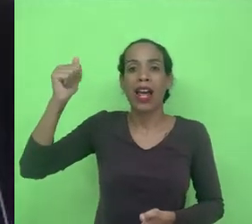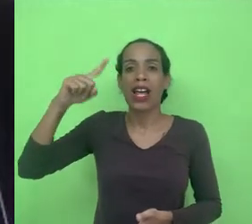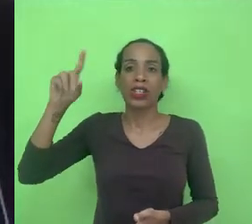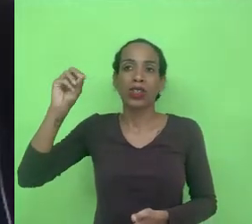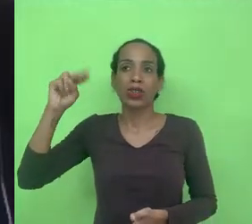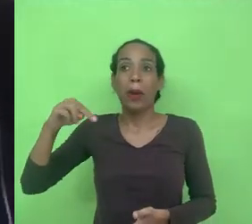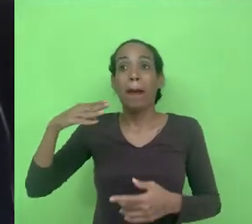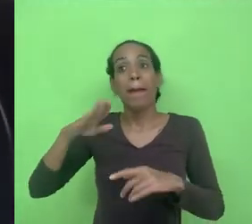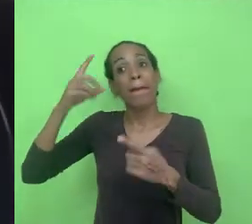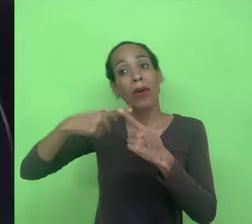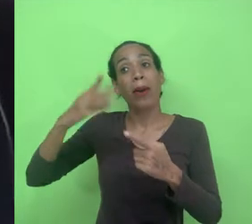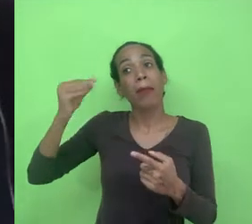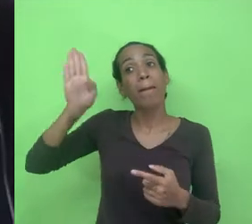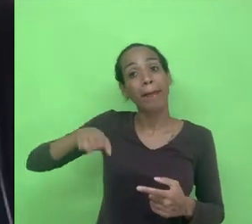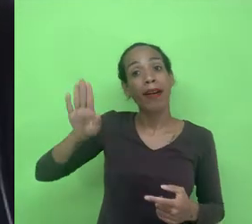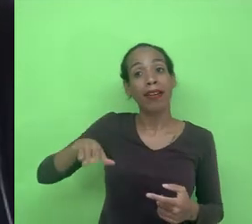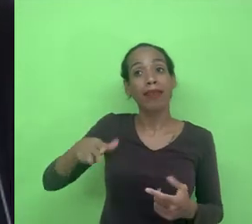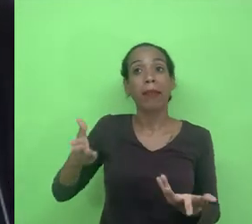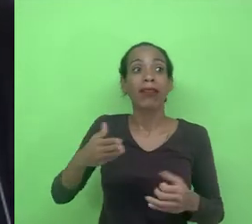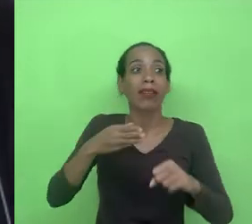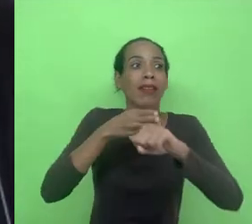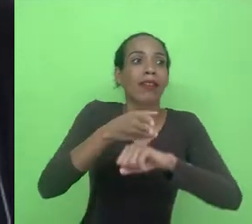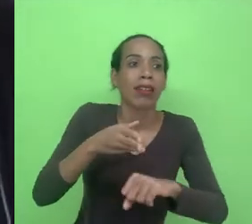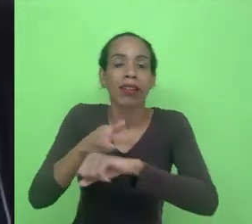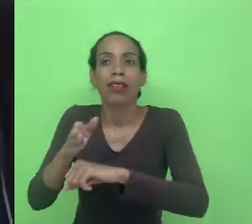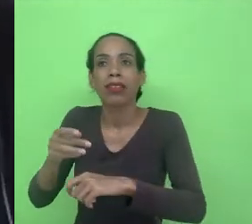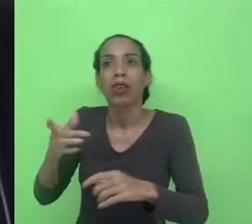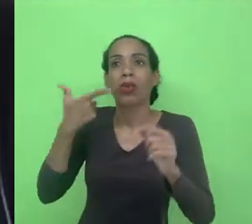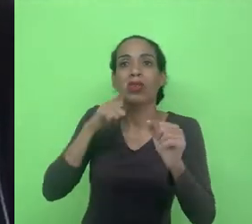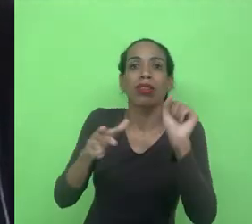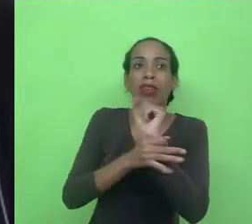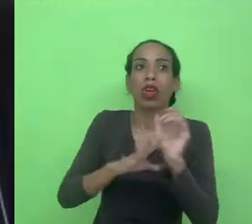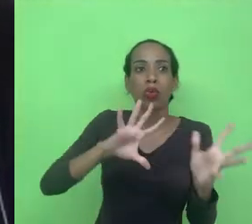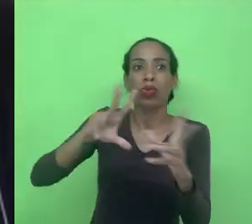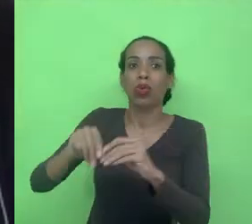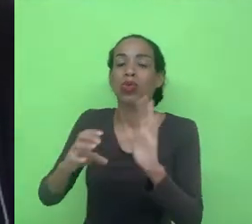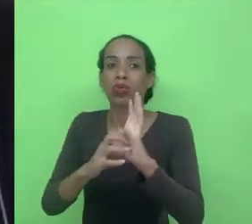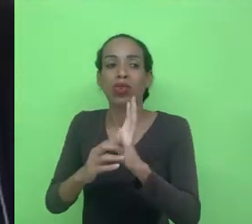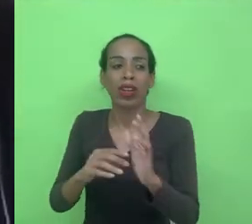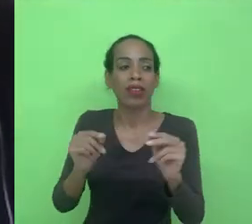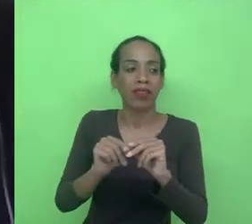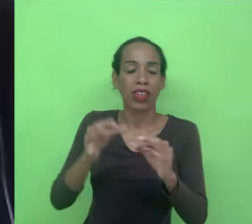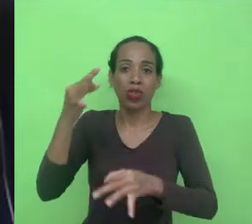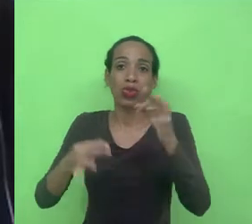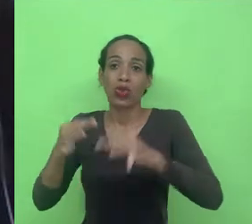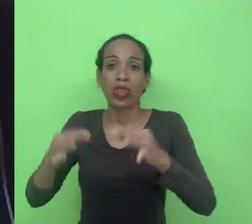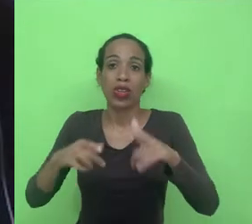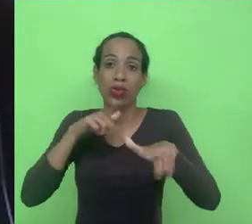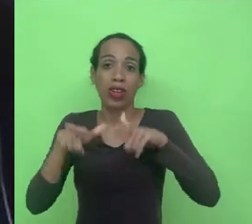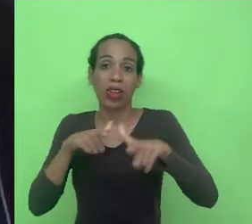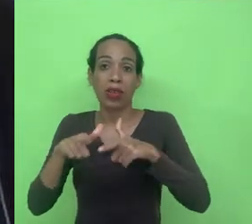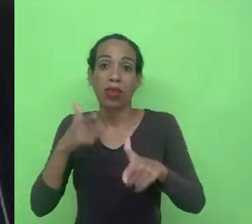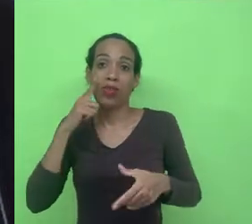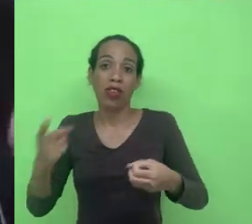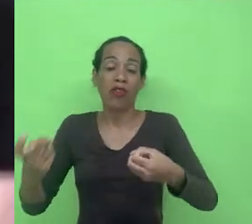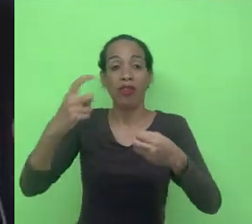garantindo a privacidade será que isso vai estar garantindo que todos os dados gerados pela justiça do trabalho vão voltar em benefícios